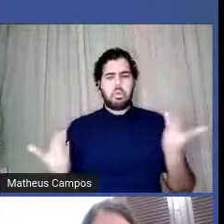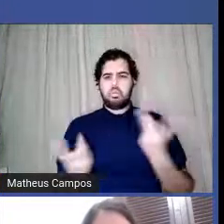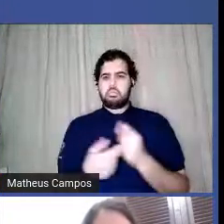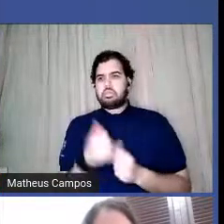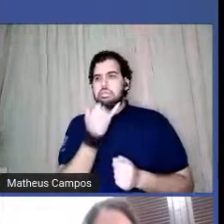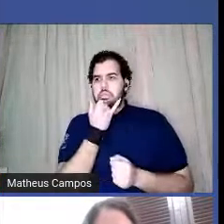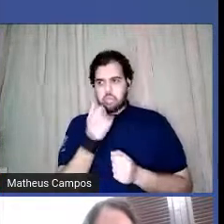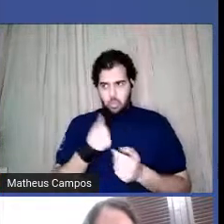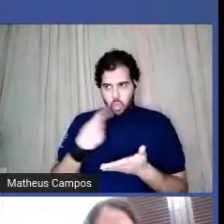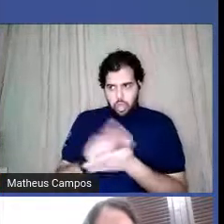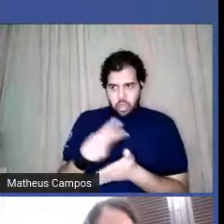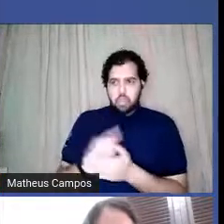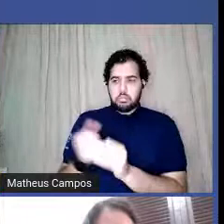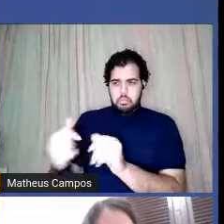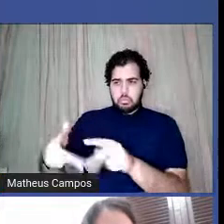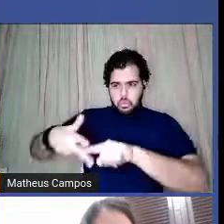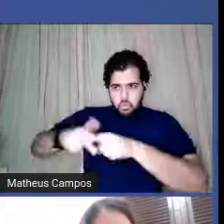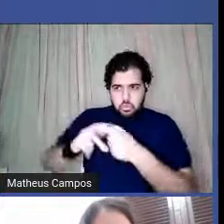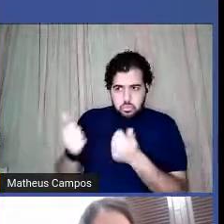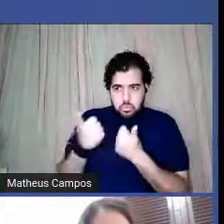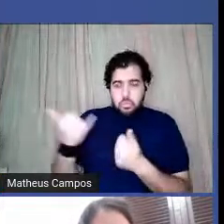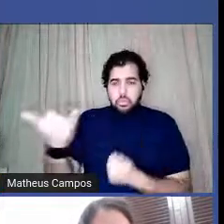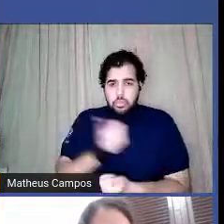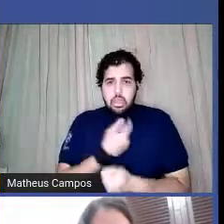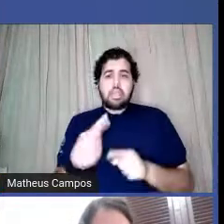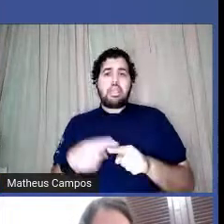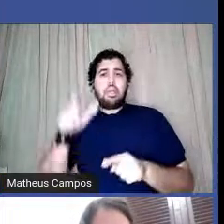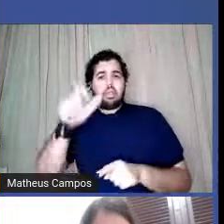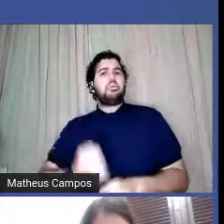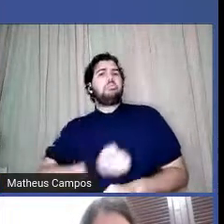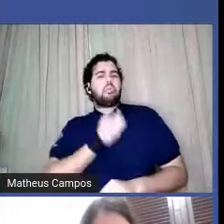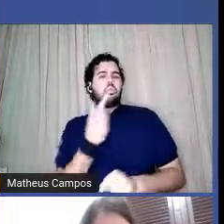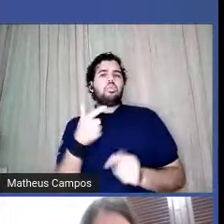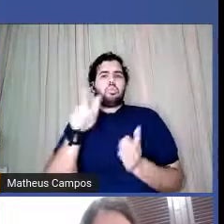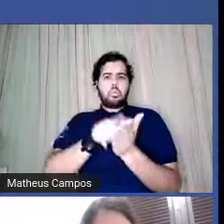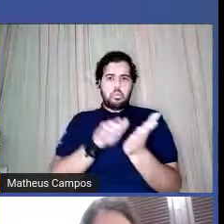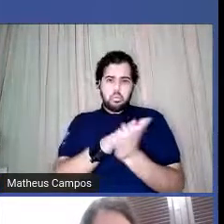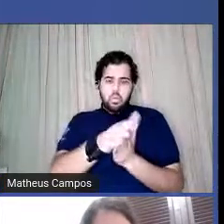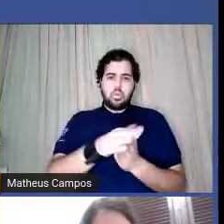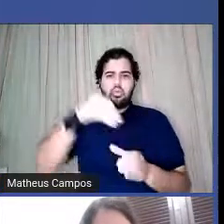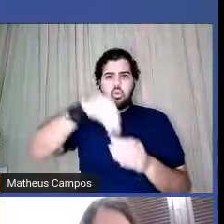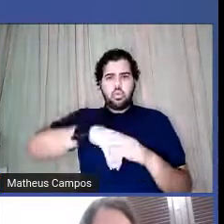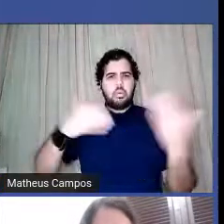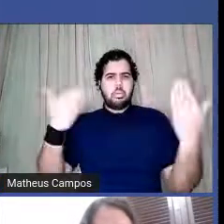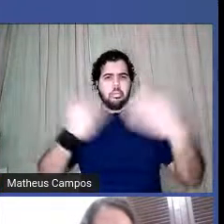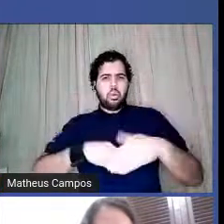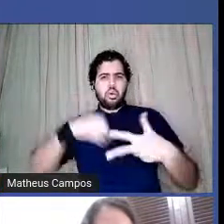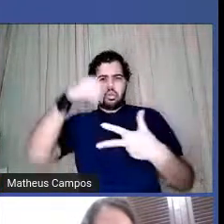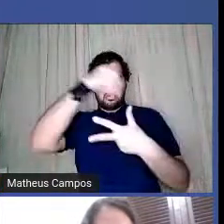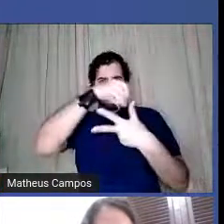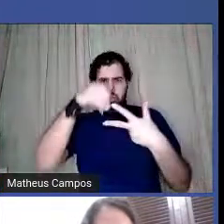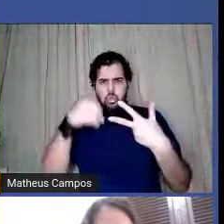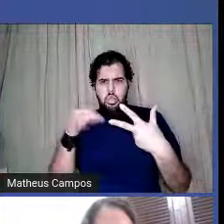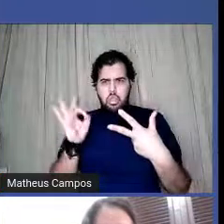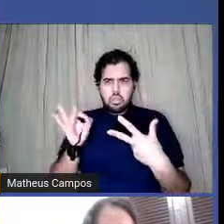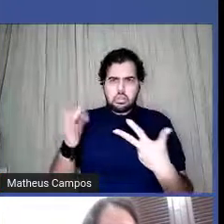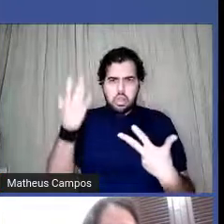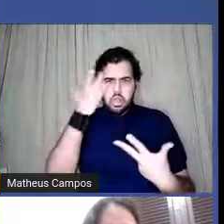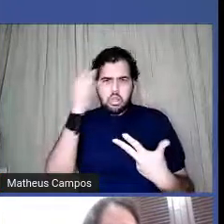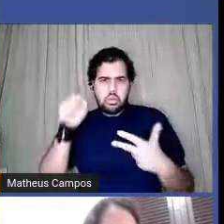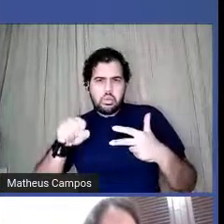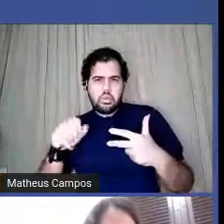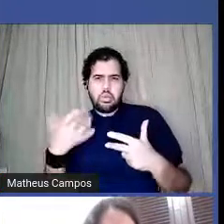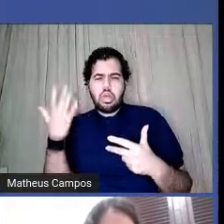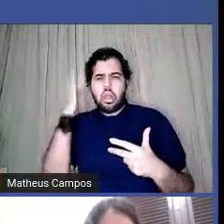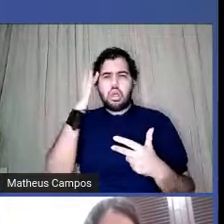tu me corrija. Mas o... Ela teve um poema divulgado numa prova do Enem, foi isso? Que eu acho... Eu acho